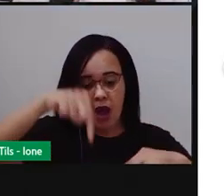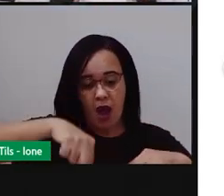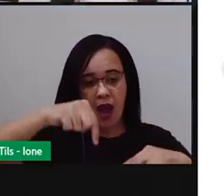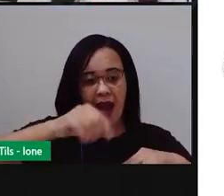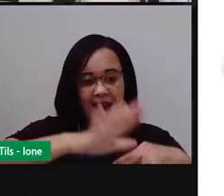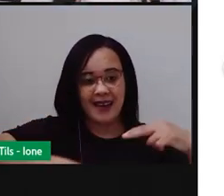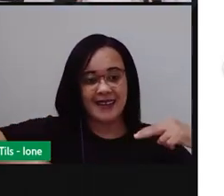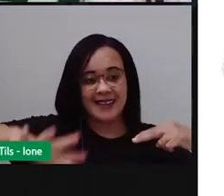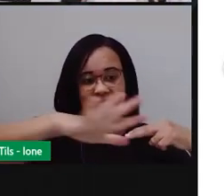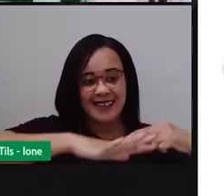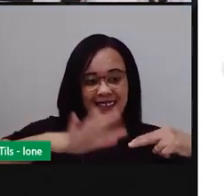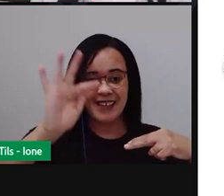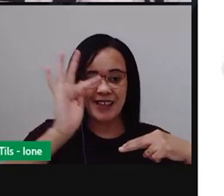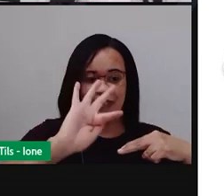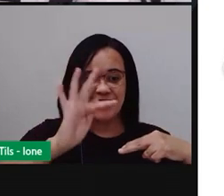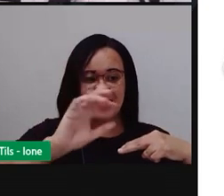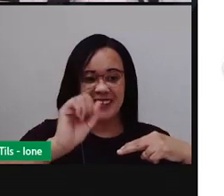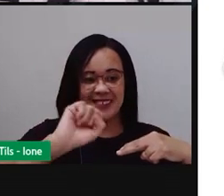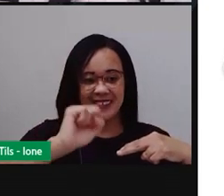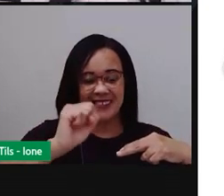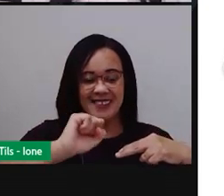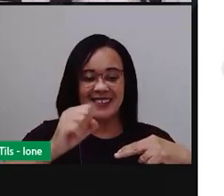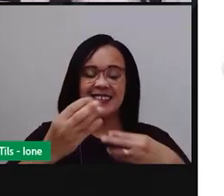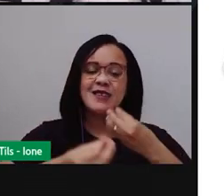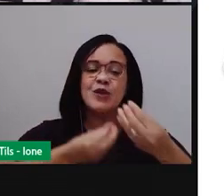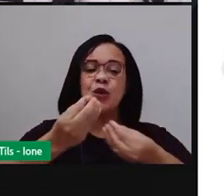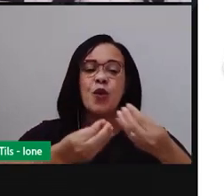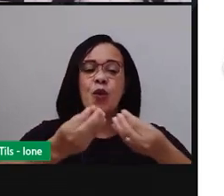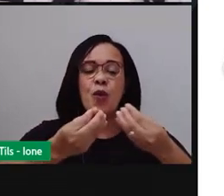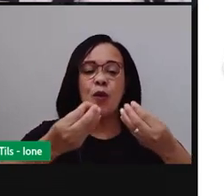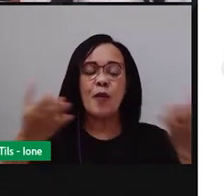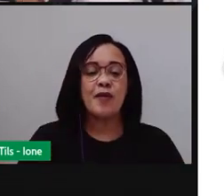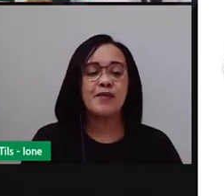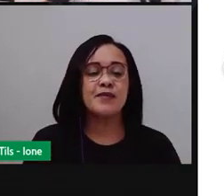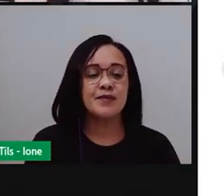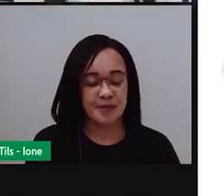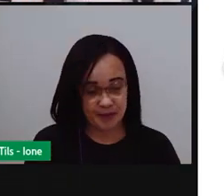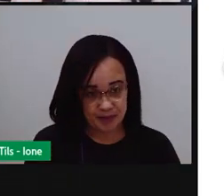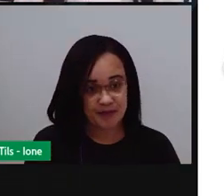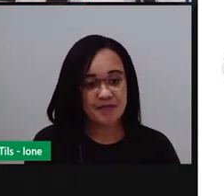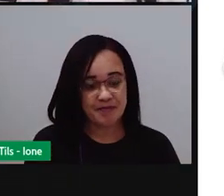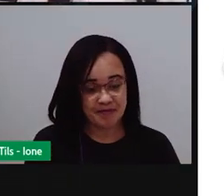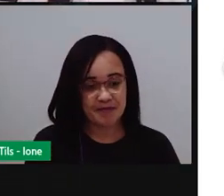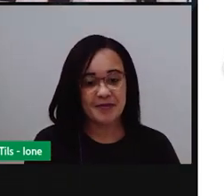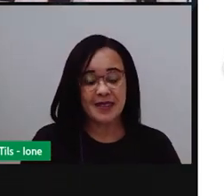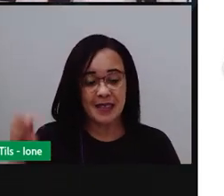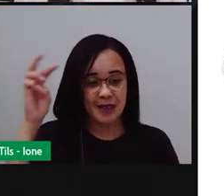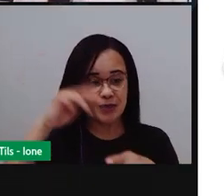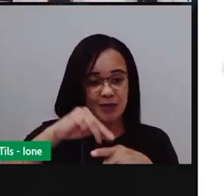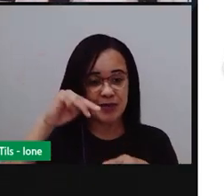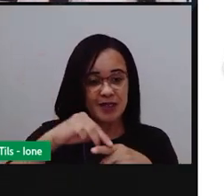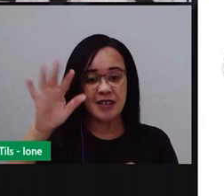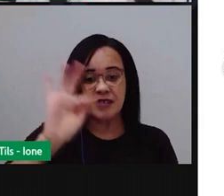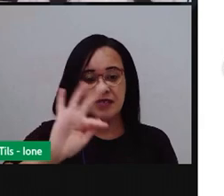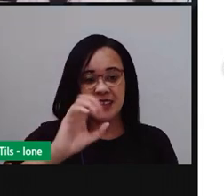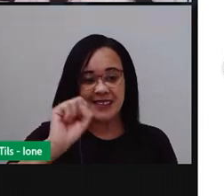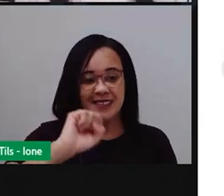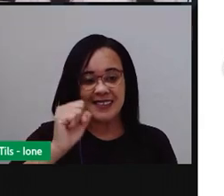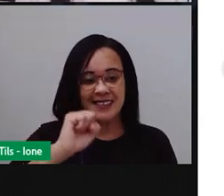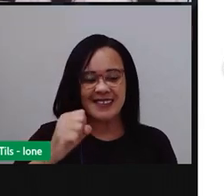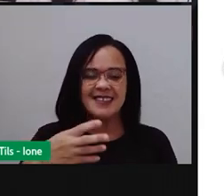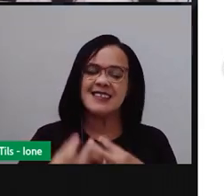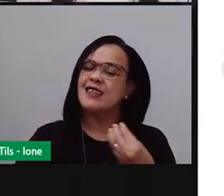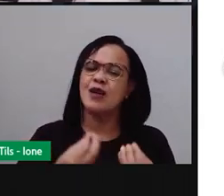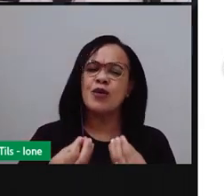Santana, né? As festas de Minas que acontecem em Feira de Santana, aqui no nosso município. Como eu já